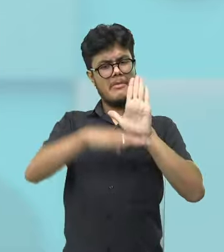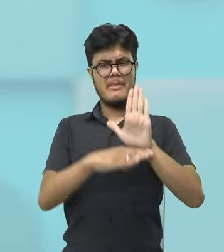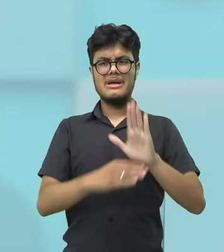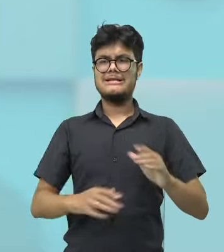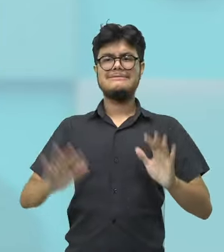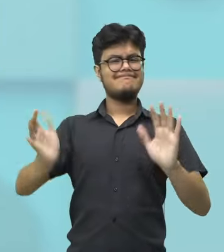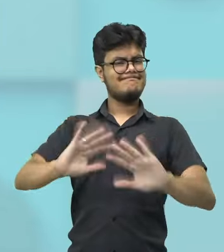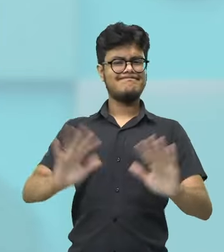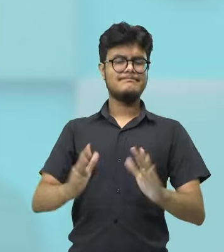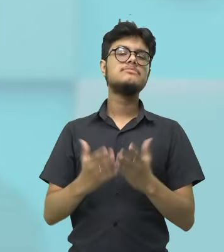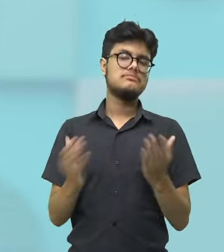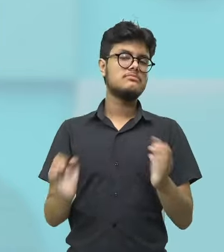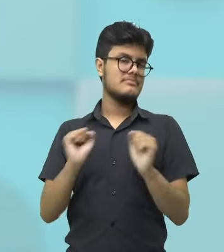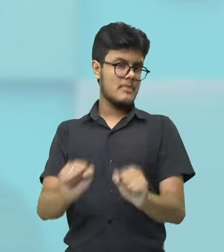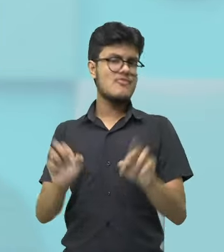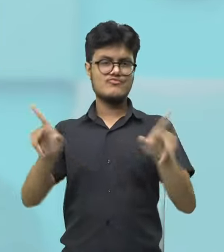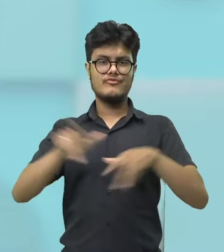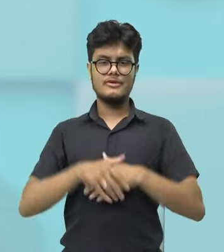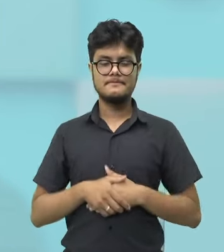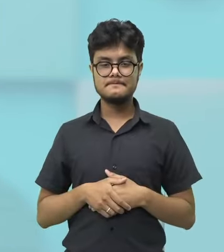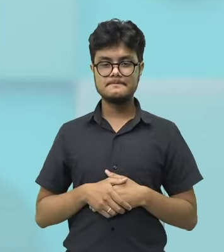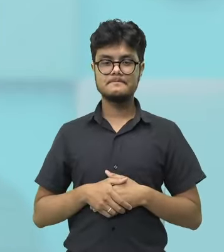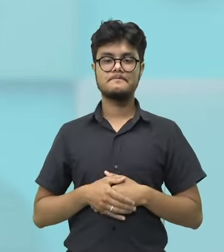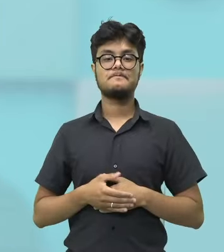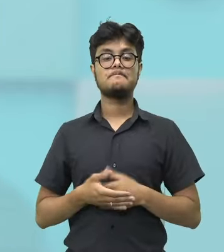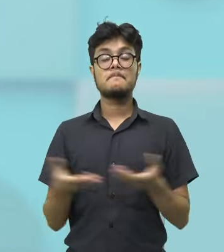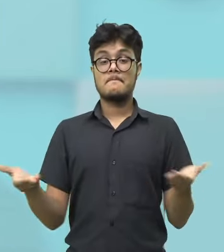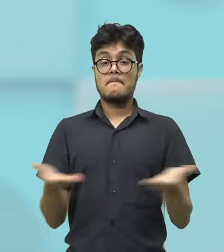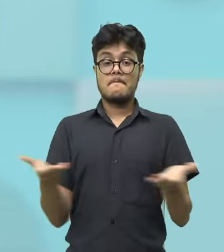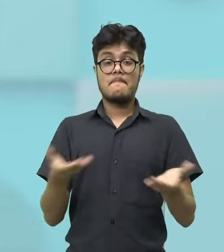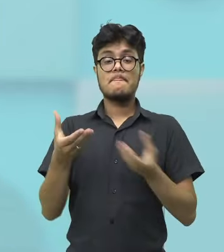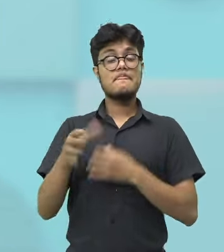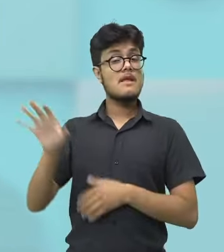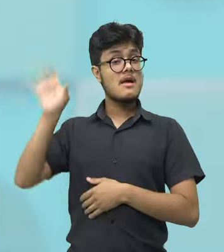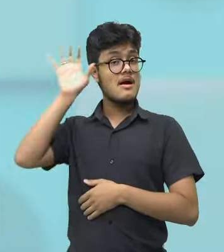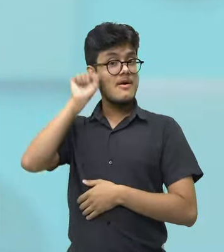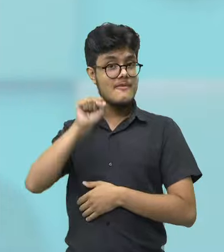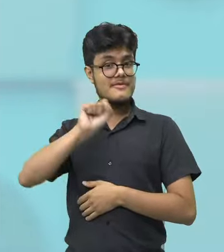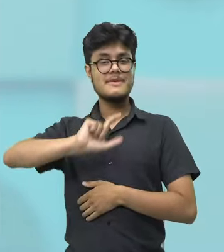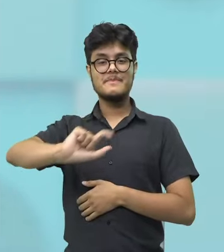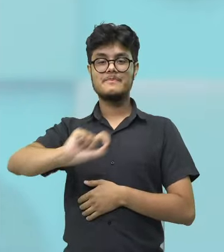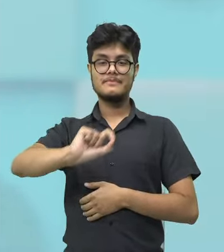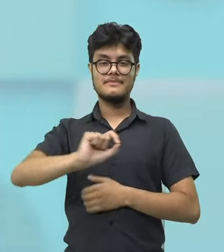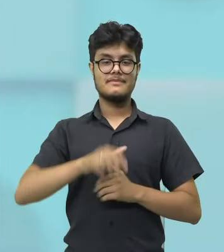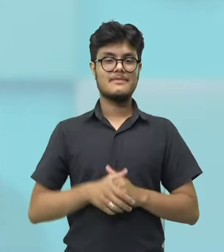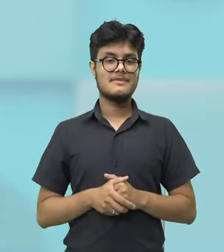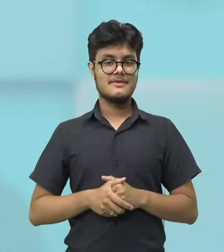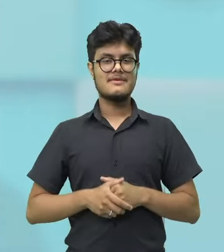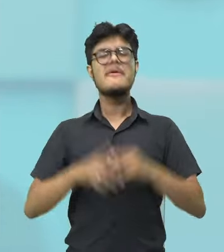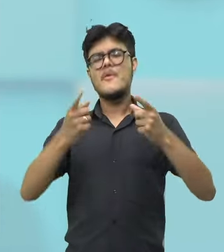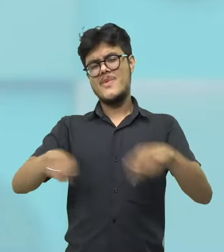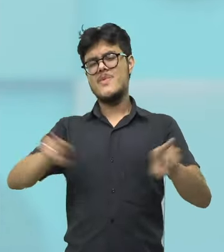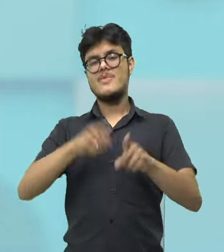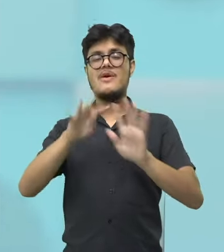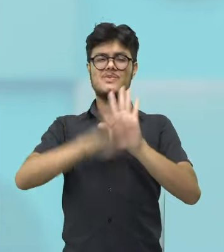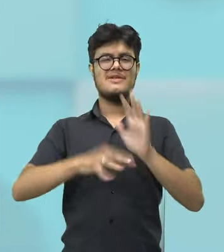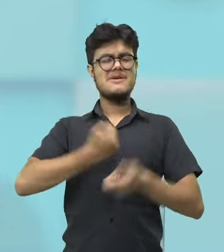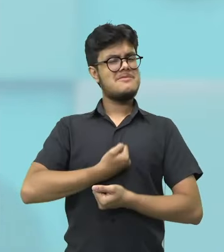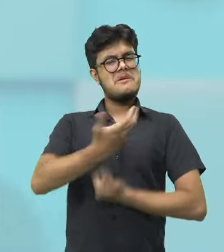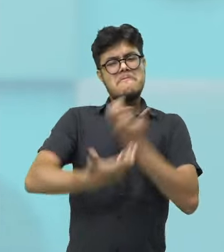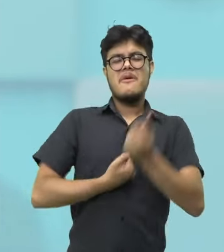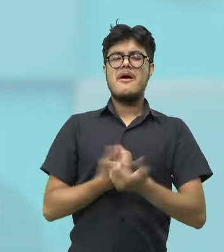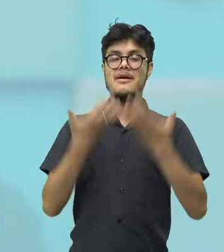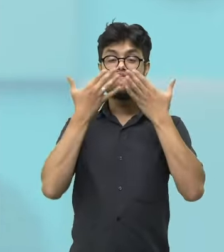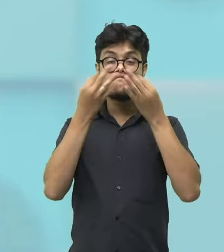outro, né? Então, vejam como é que funciona. Então, vamos verificar, vamos ouvir aí o verso, o poema.